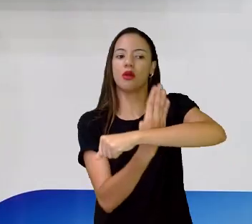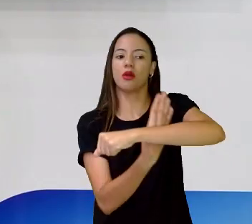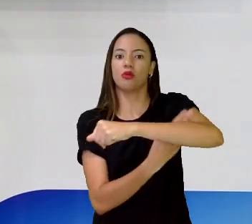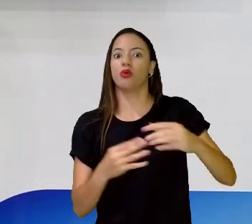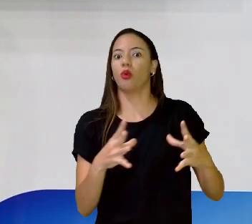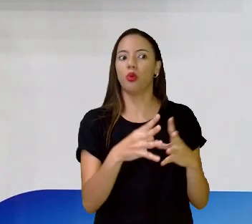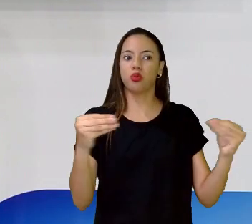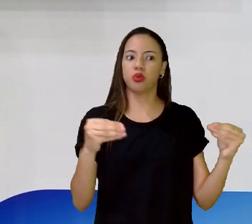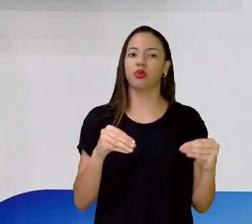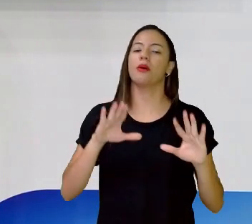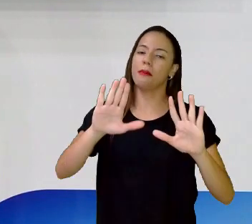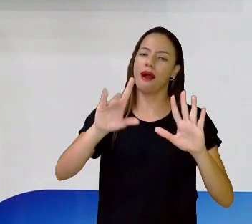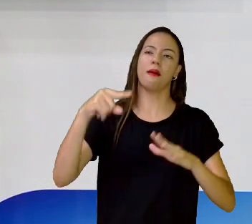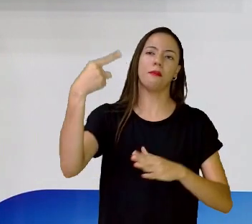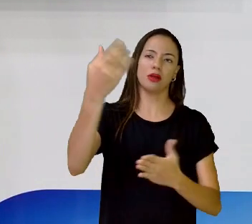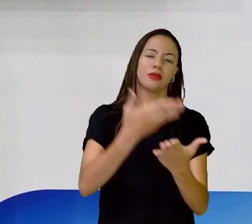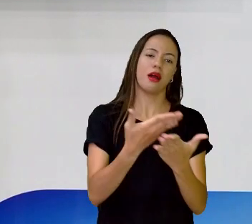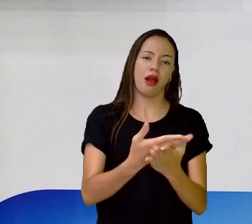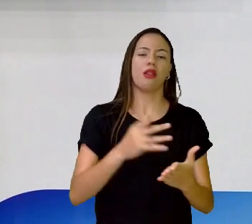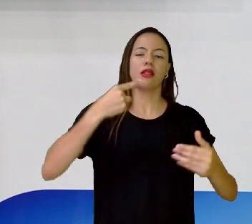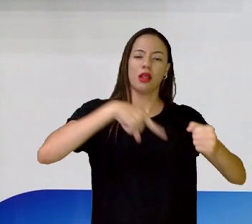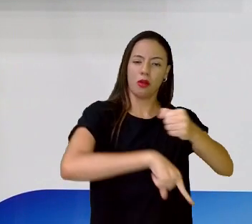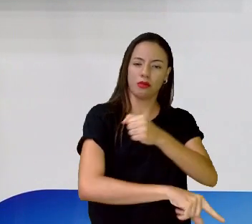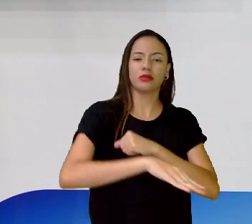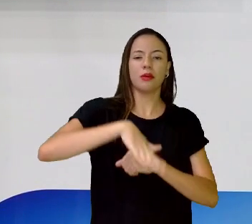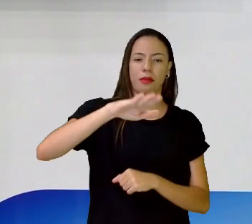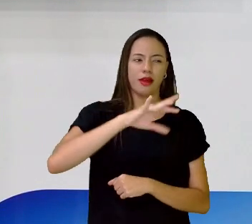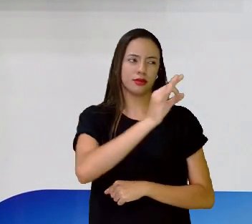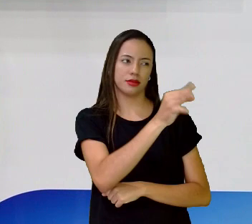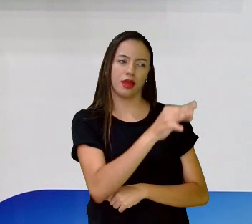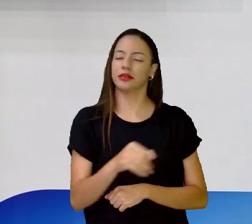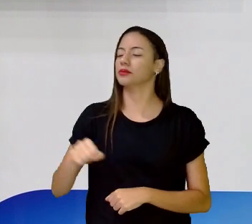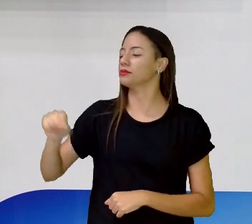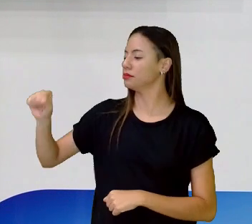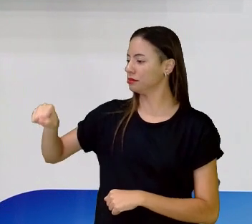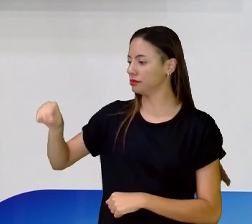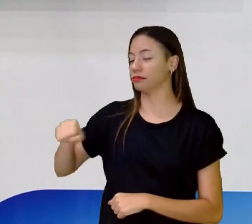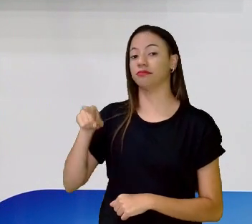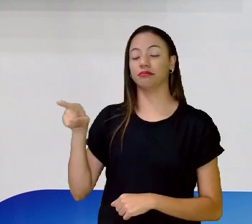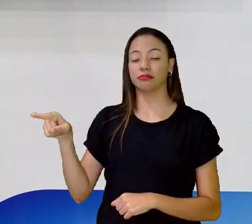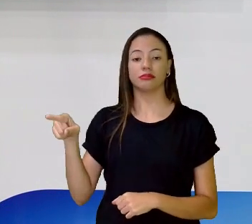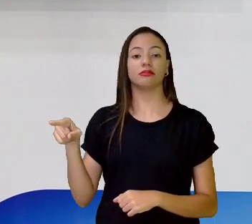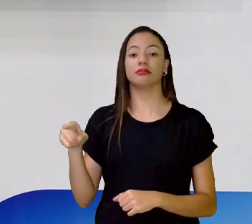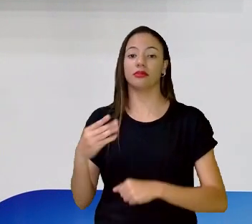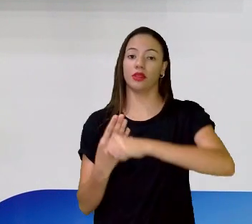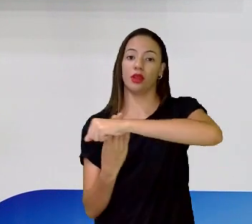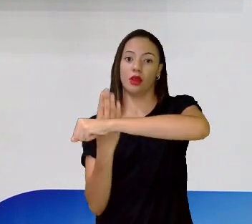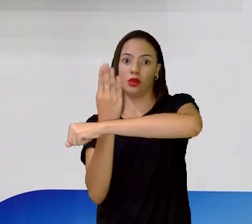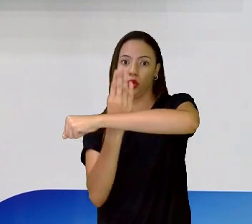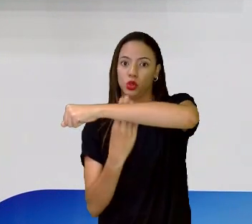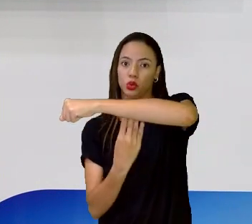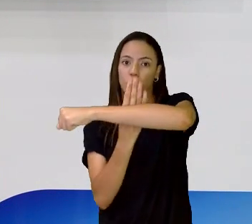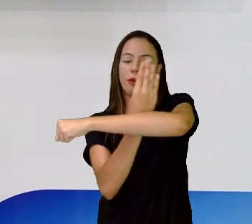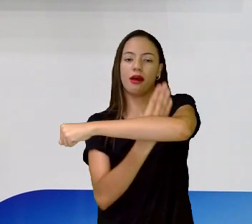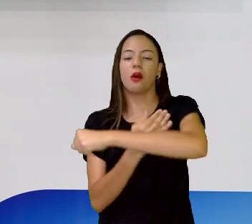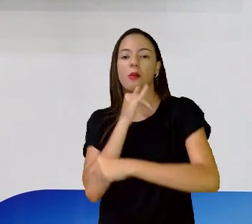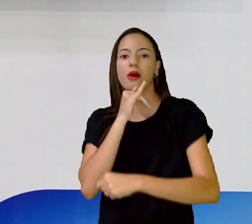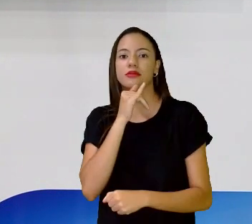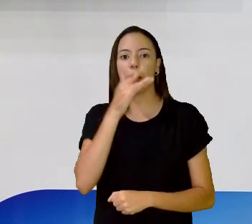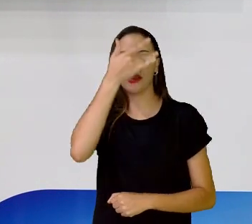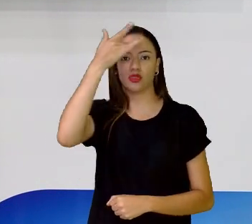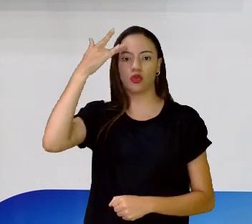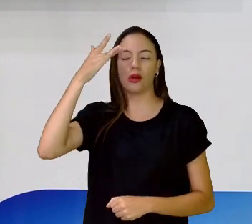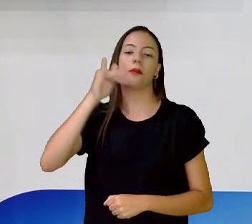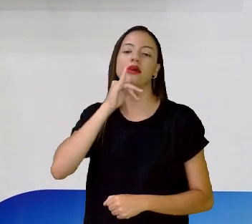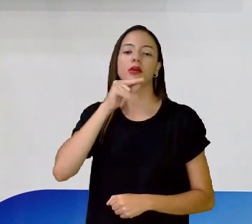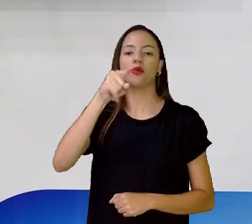certeza, a gente vai se aprofundar mais. Ó, o tubarão, ele age, como a professora falou, por instinto. Você invade, se alguém invadir a sua casa,